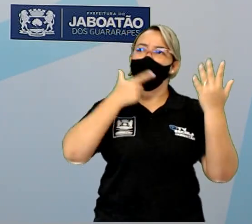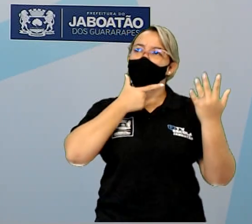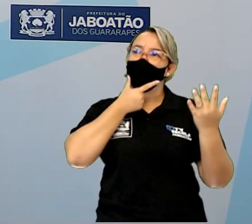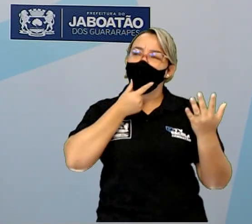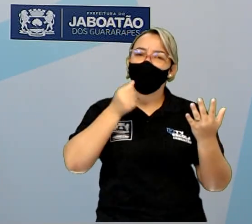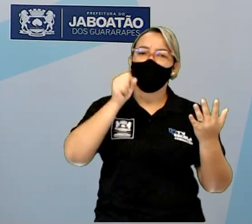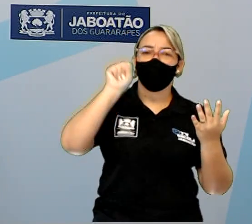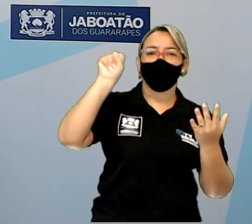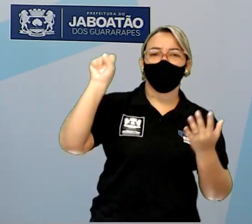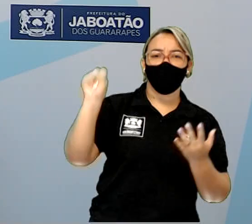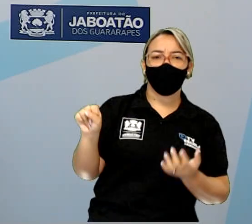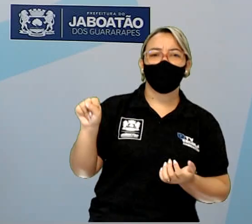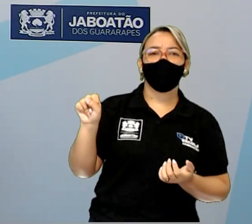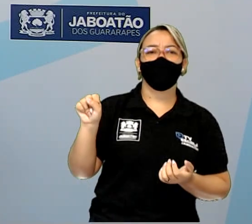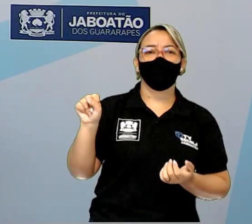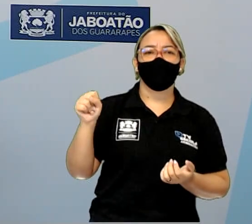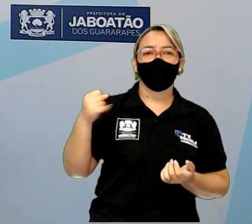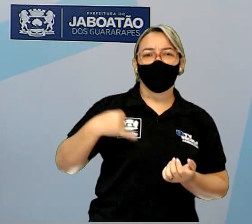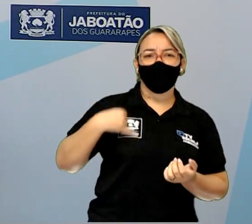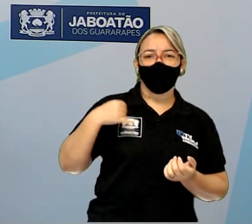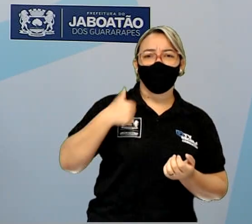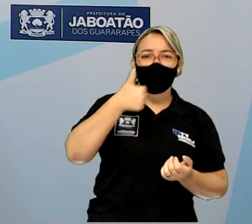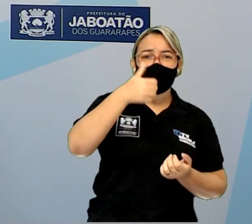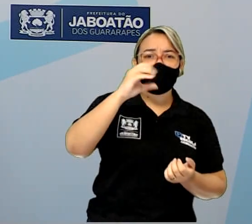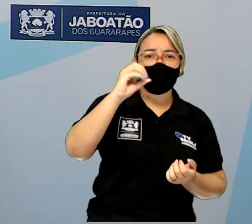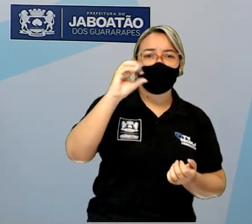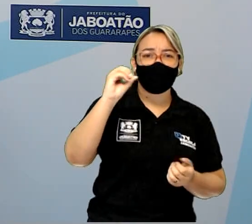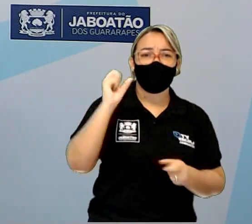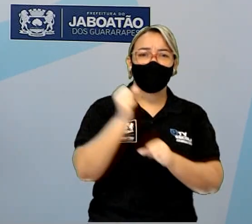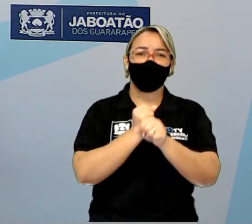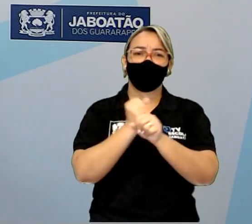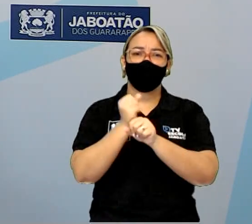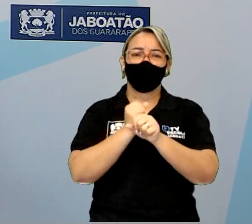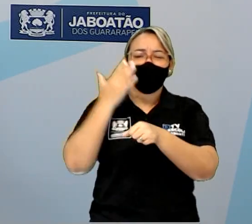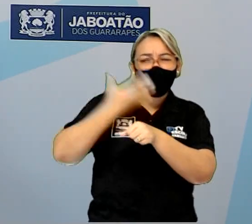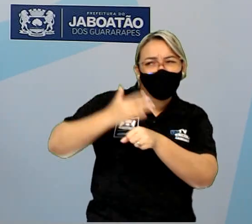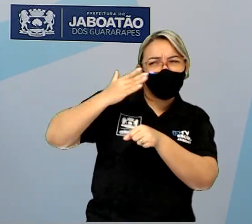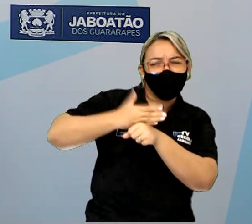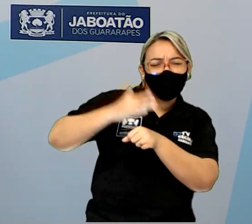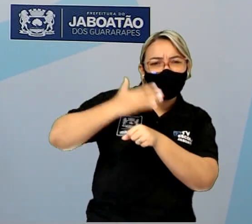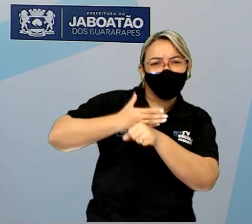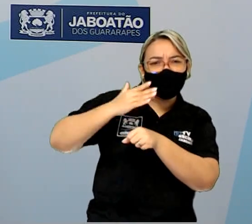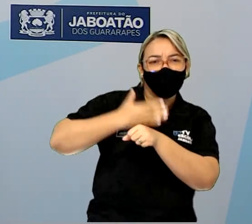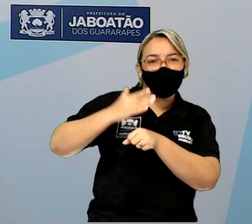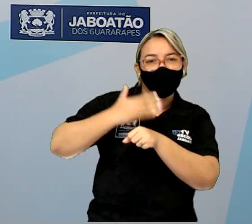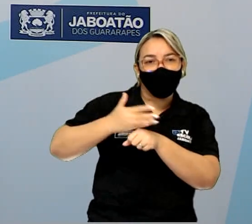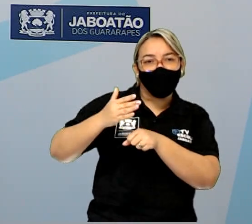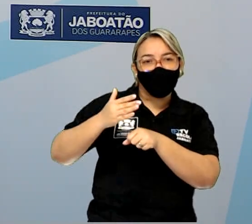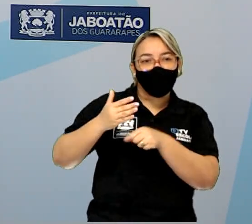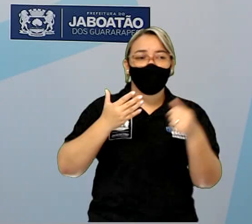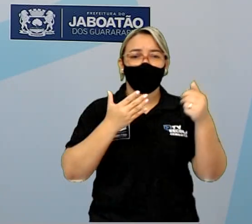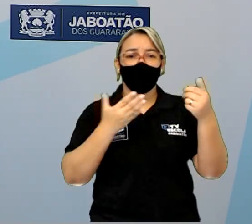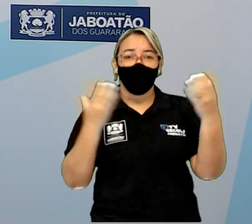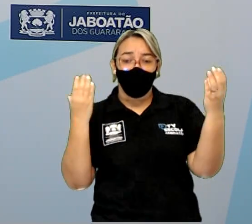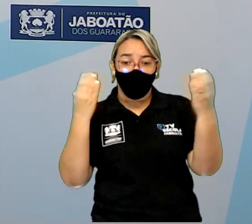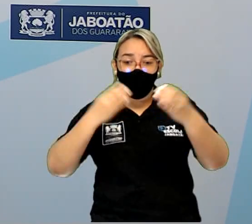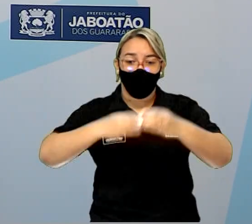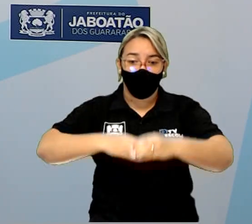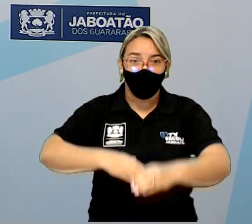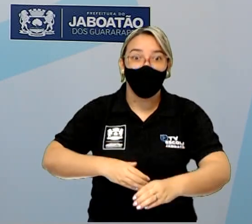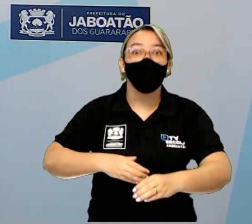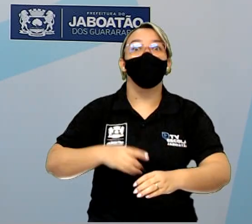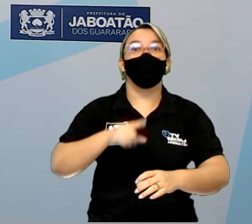Você vai esboçar aí o seu convite, que é uma forma de treinar. Quando esse concurso vier,